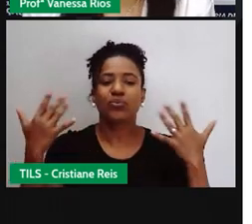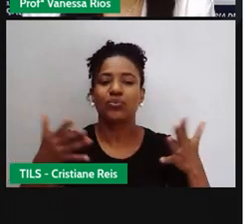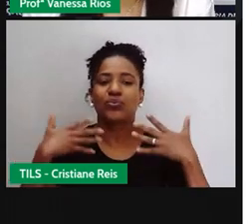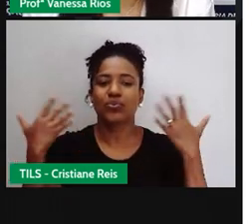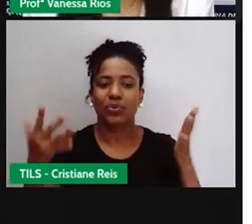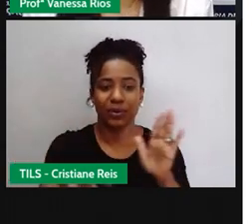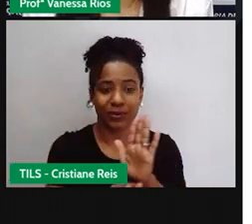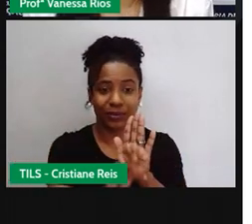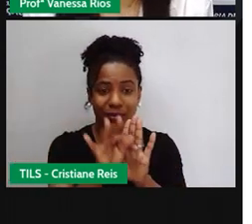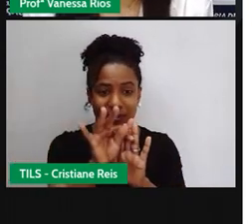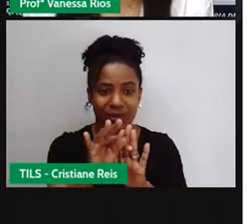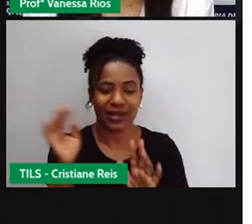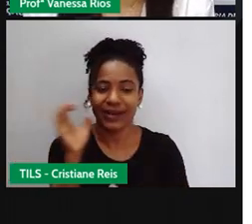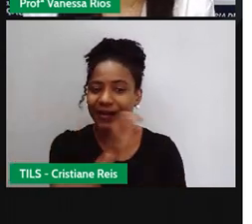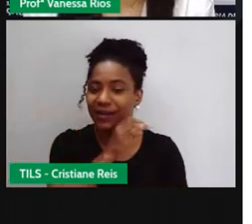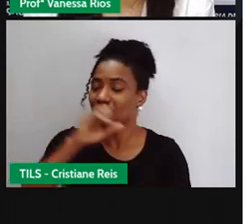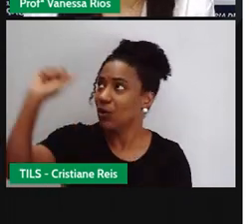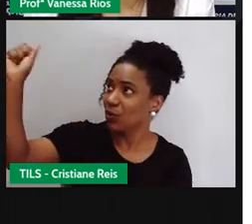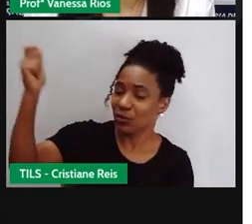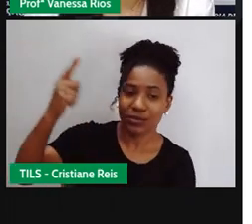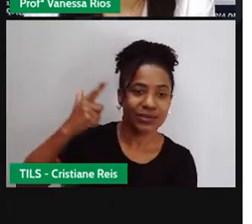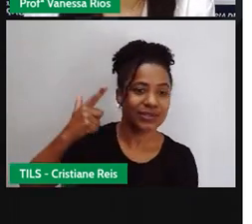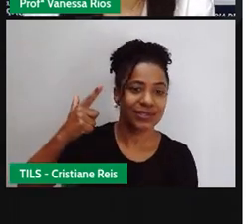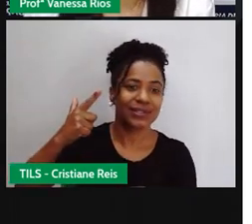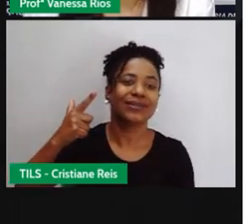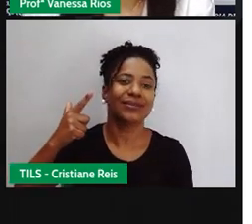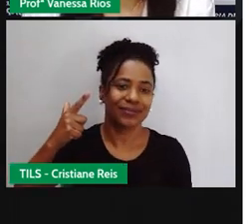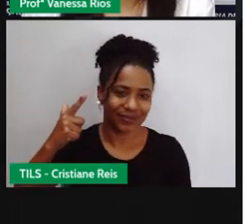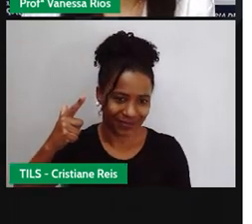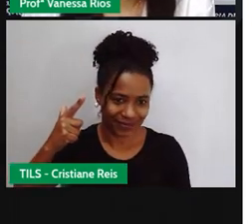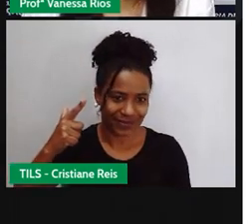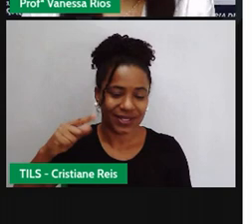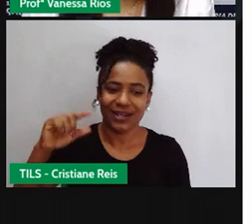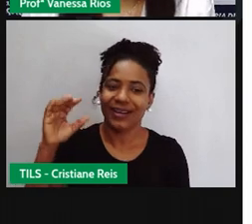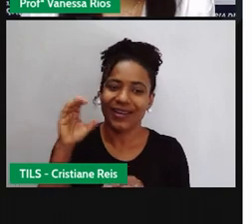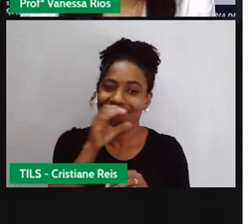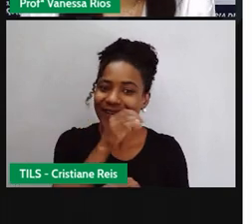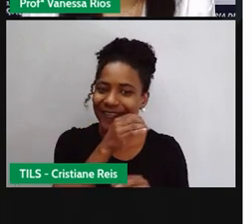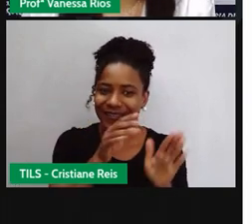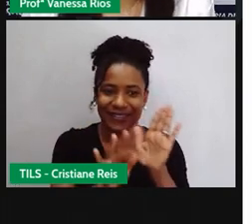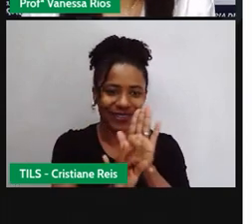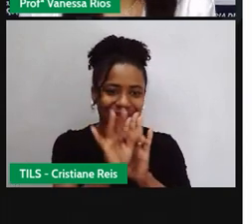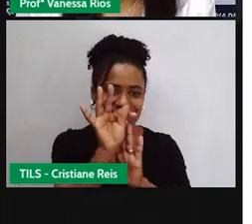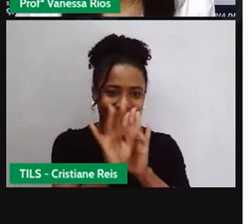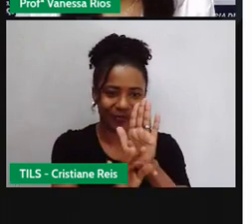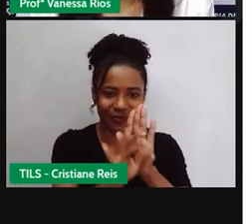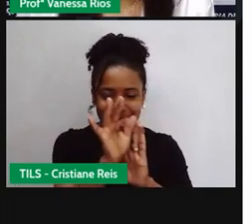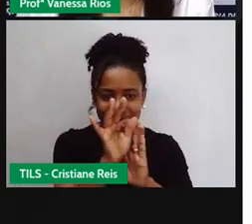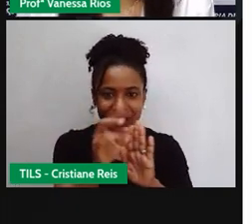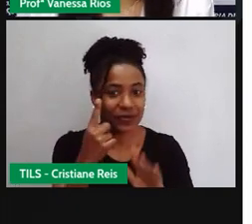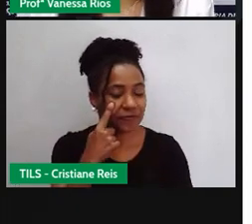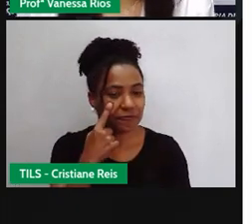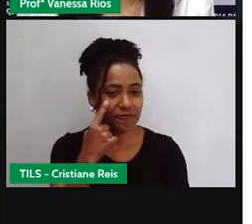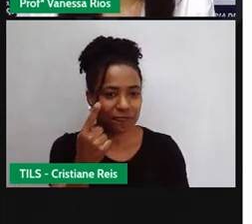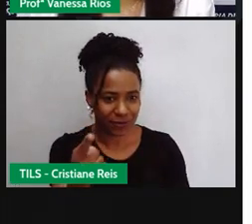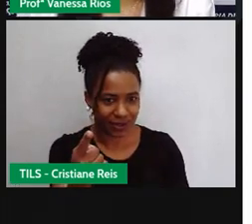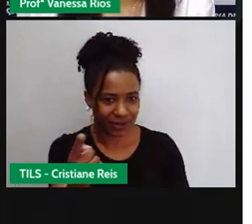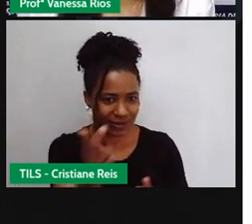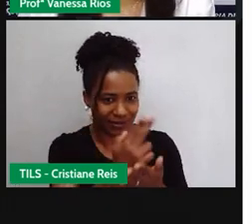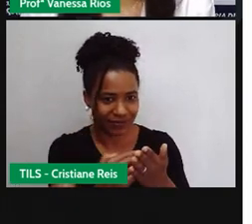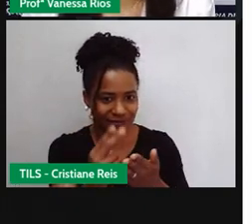temperatura do sol está relacionada aí à energia térmica. Então, a gente observa aí na imagem, né,